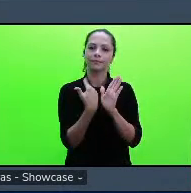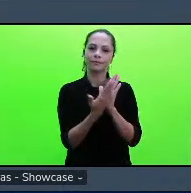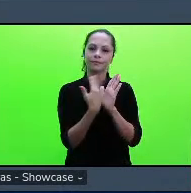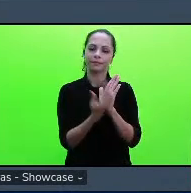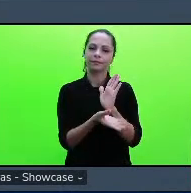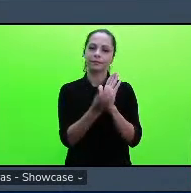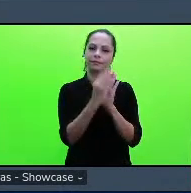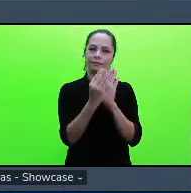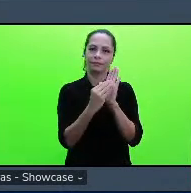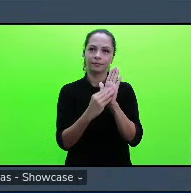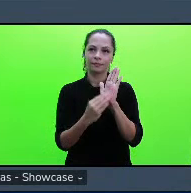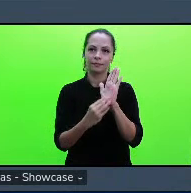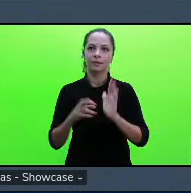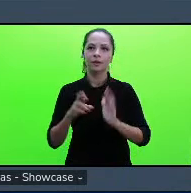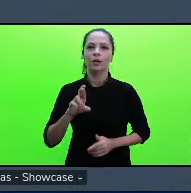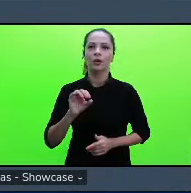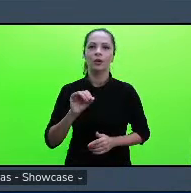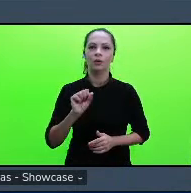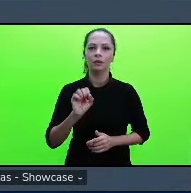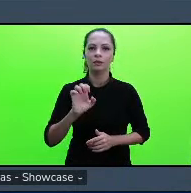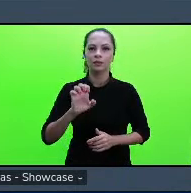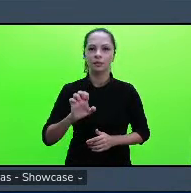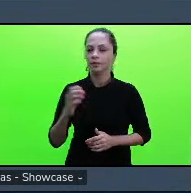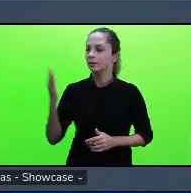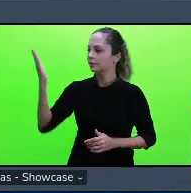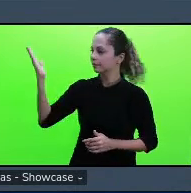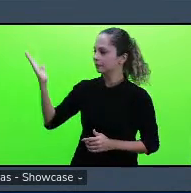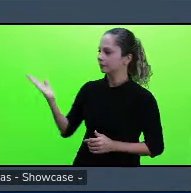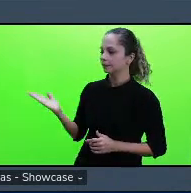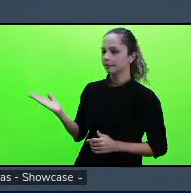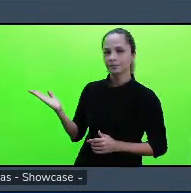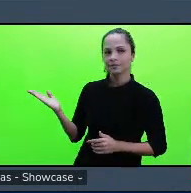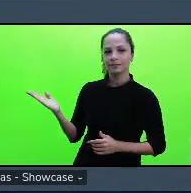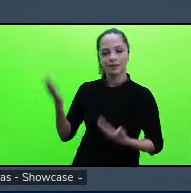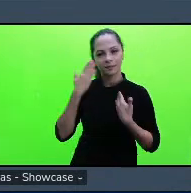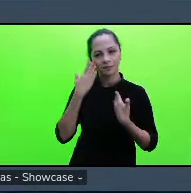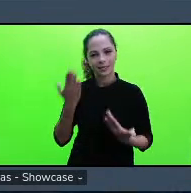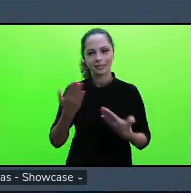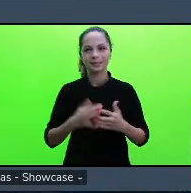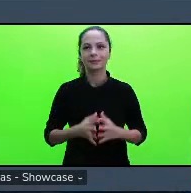Vigonale e a Adriana Tost é isso obrigada